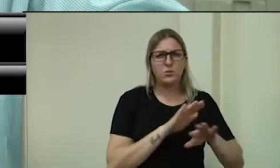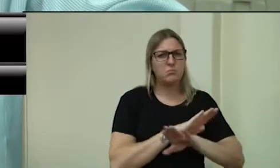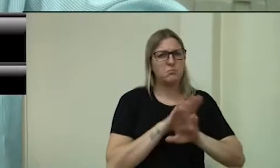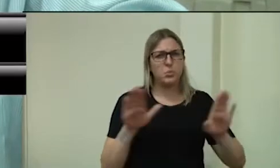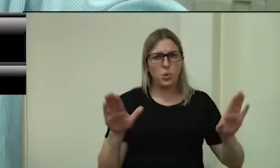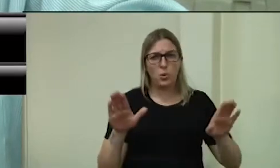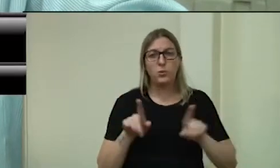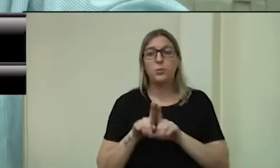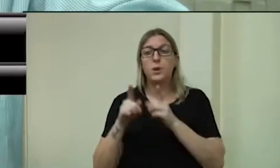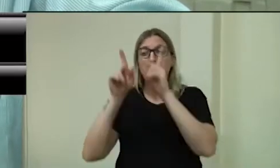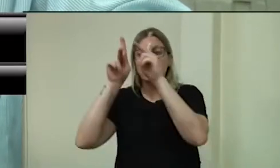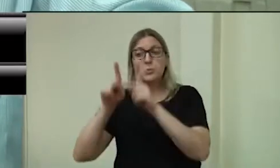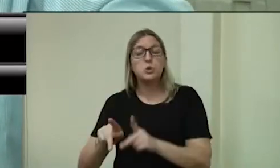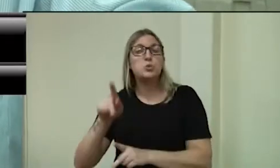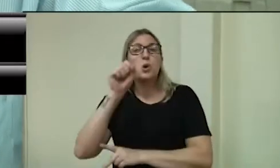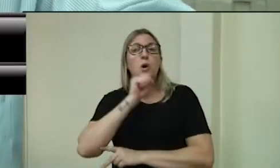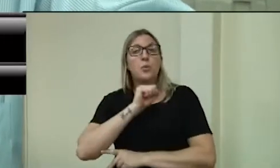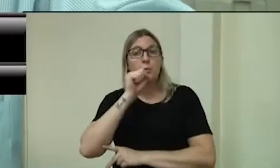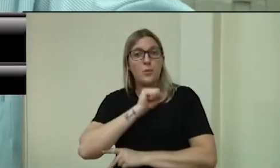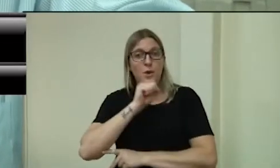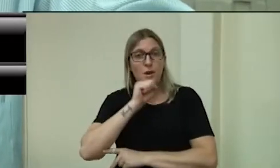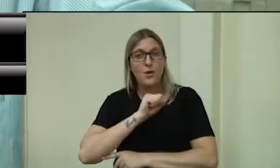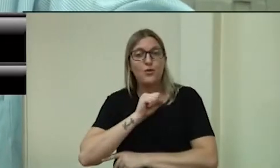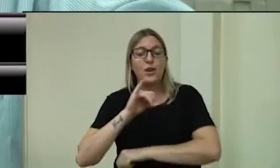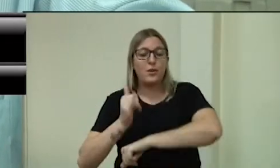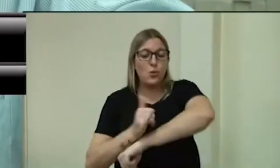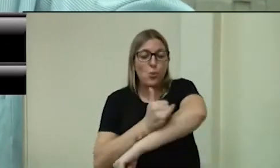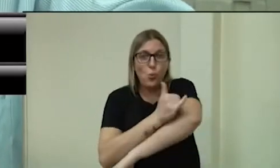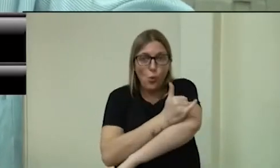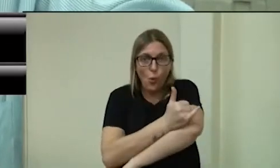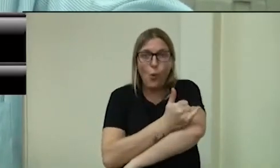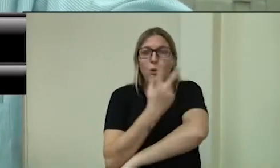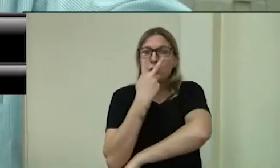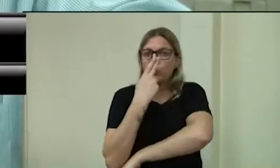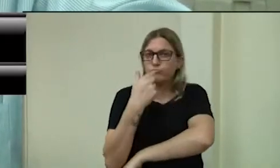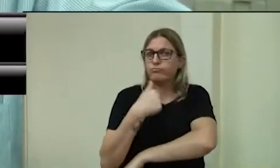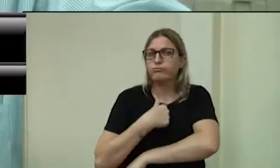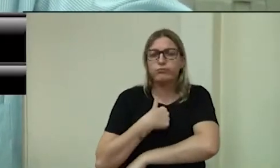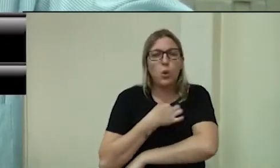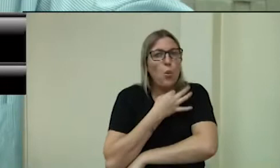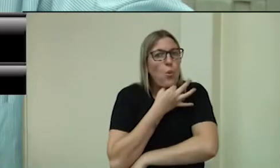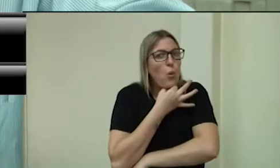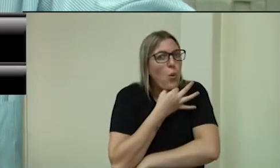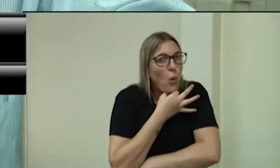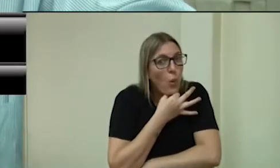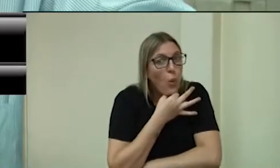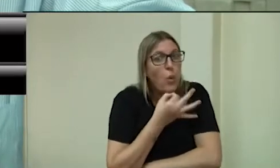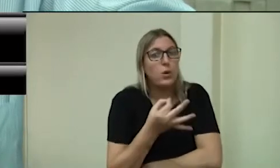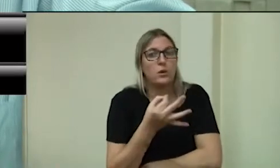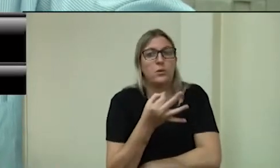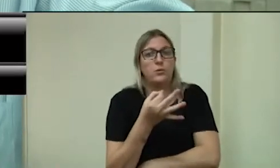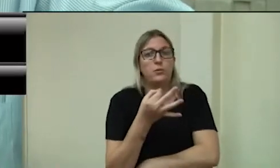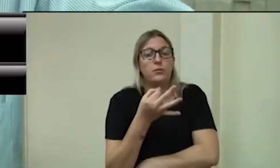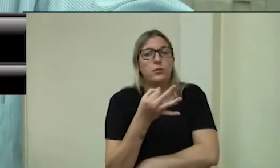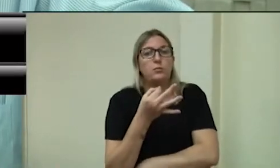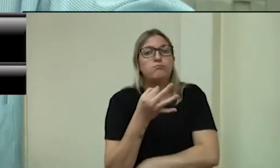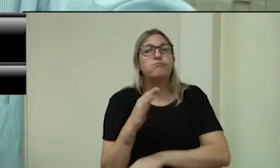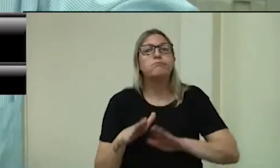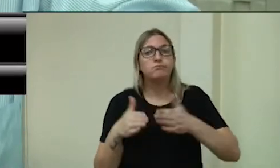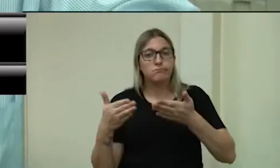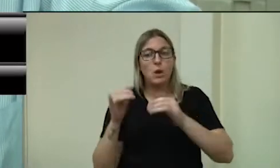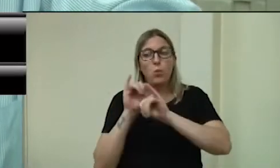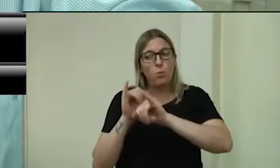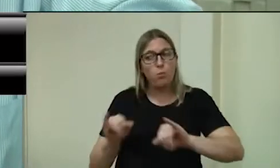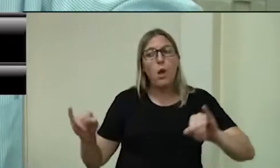idade meio avançada e meio oboso, como eu, é terrível. Então, se cuide, se